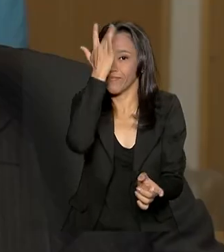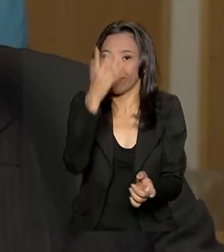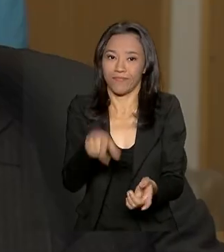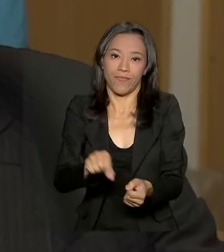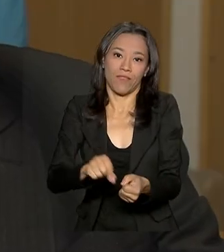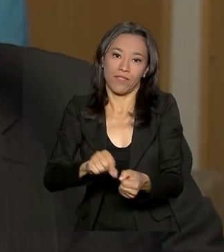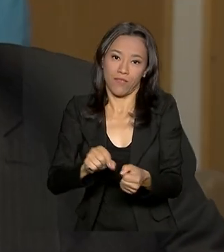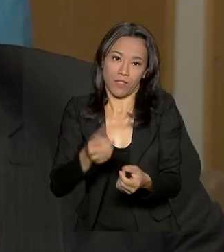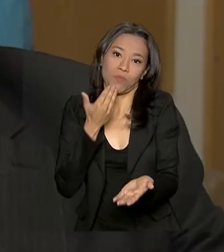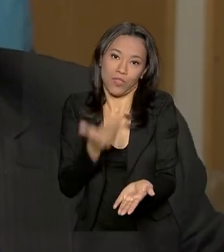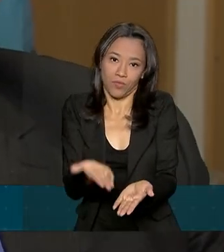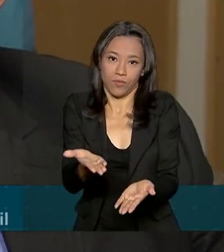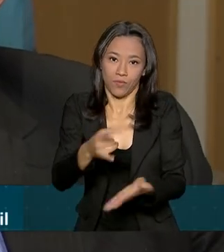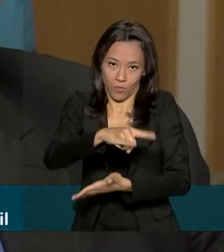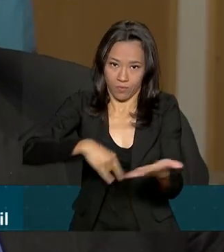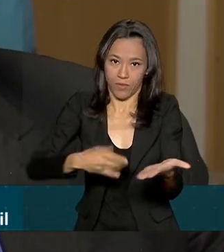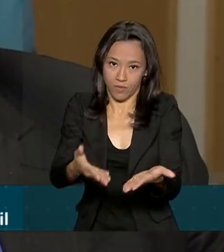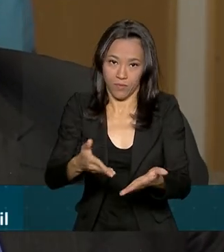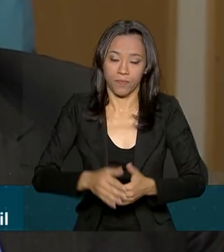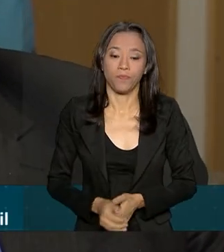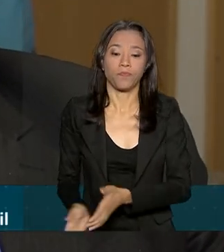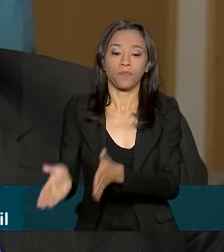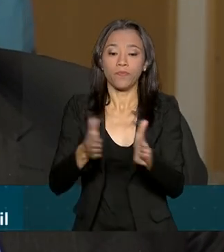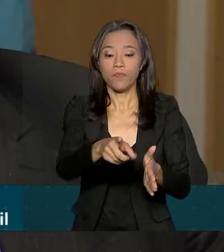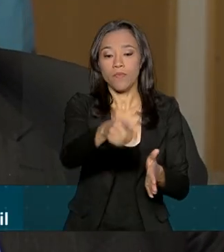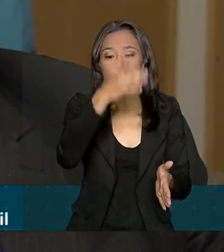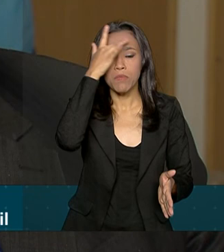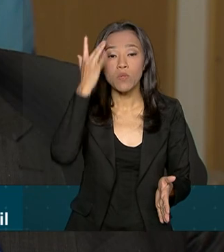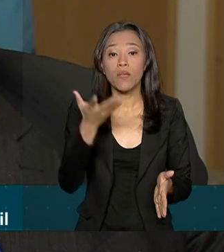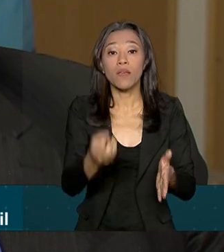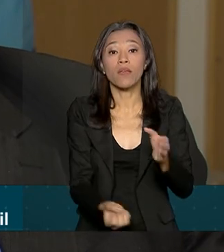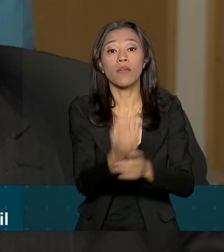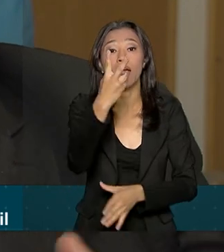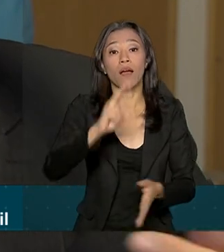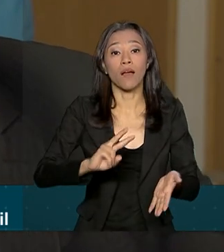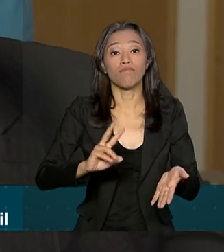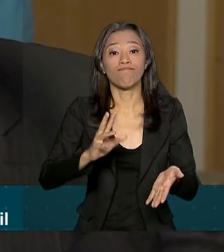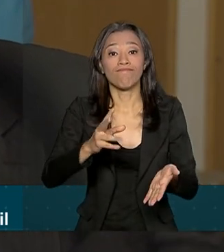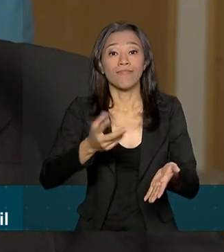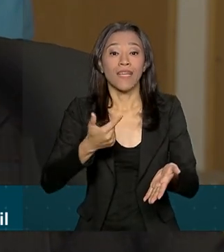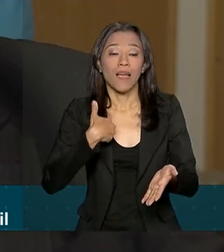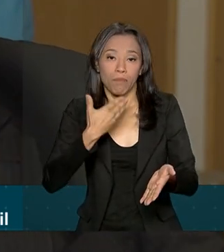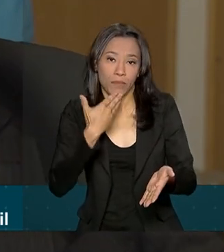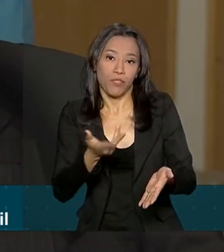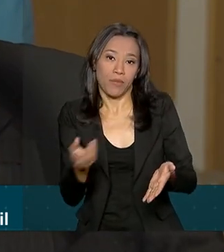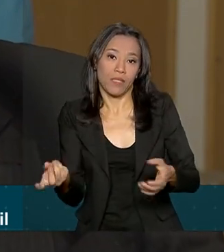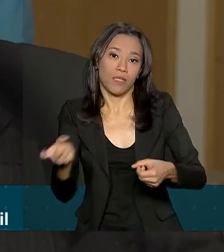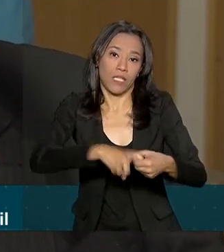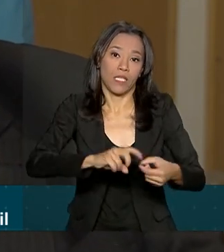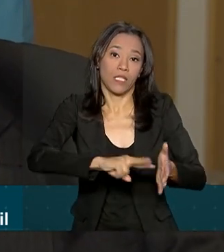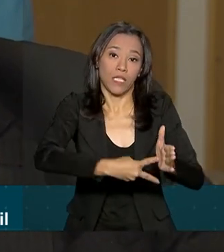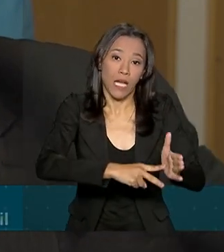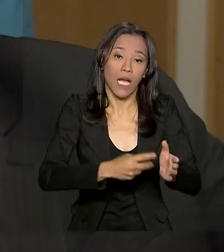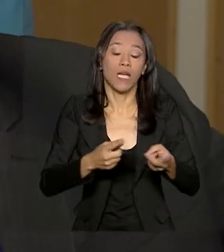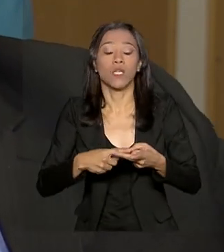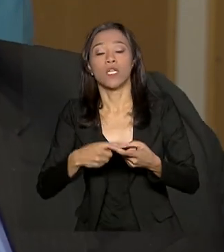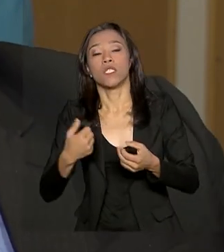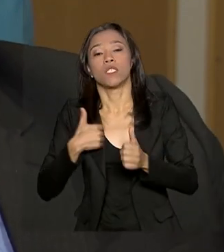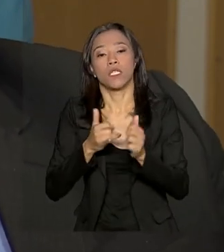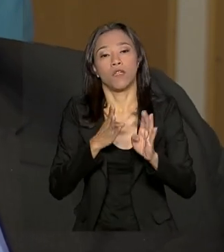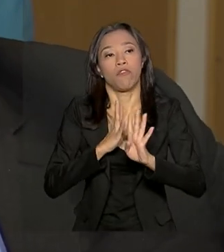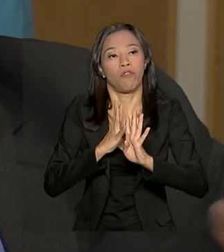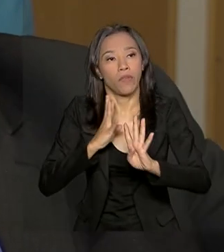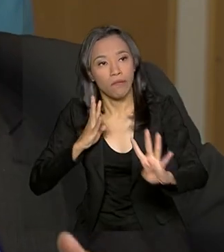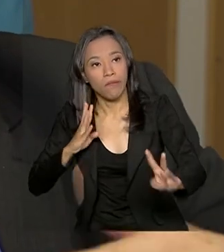Antes, quem queria criar um sindicato ficava na fila ou tinha até a suspeita das denúncias que tinha que dar dinheiro